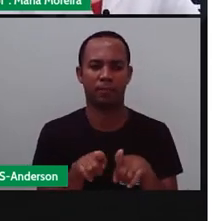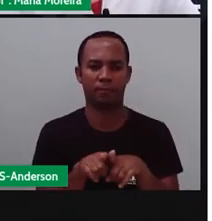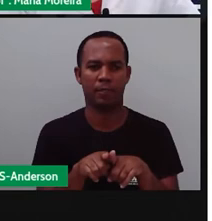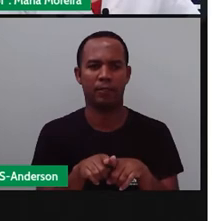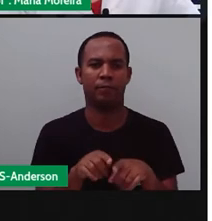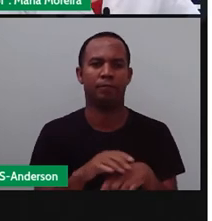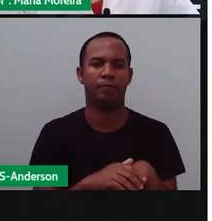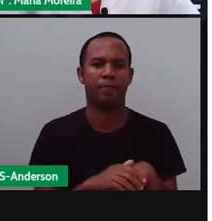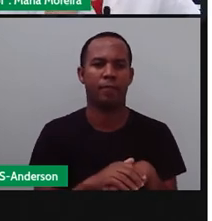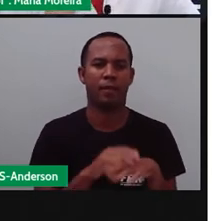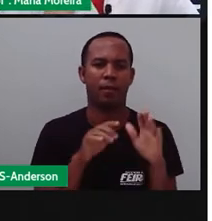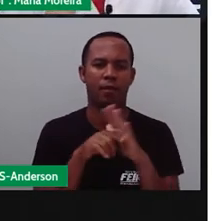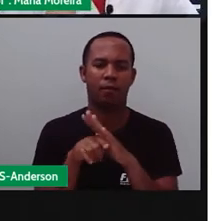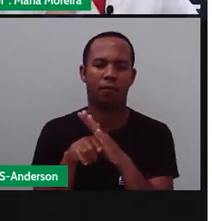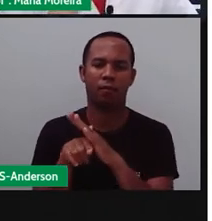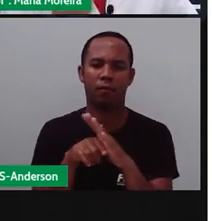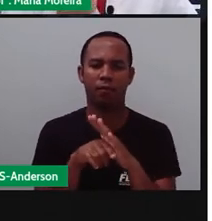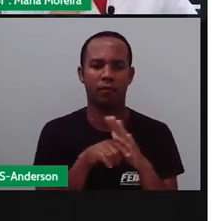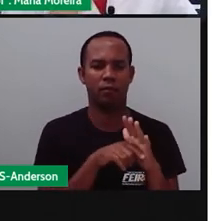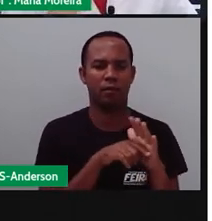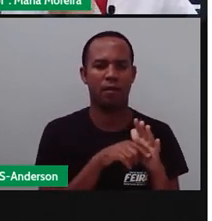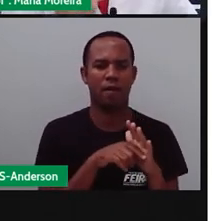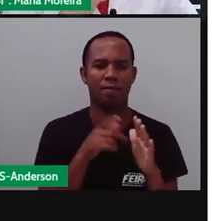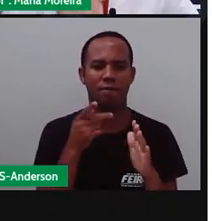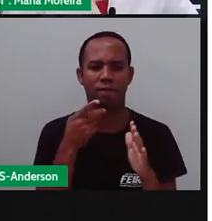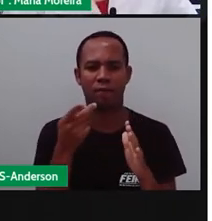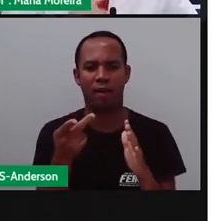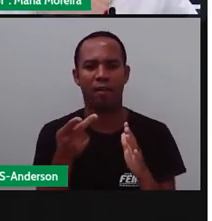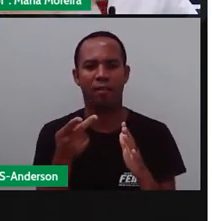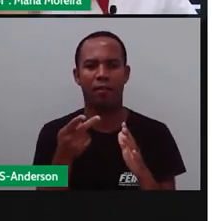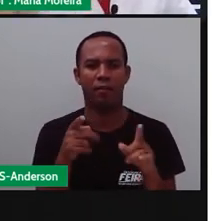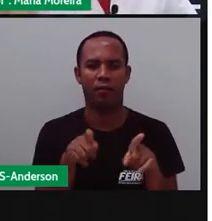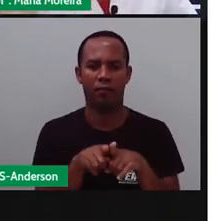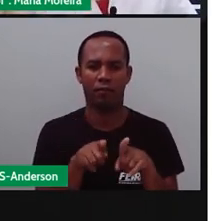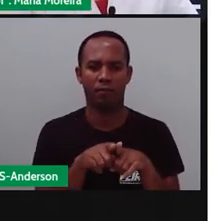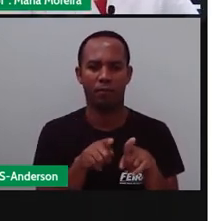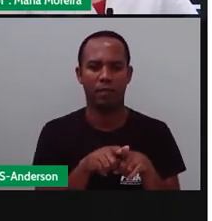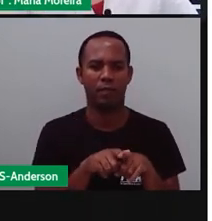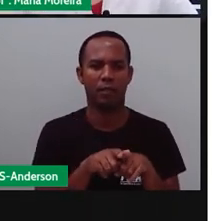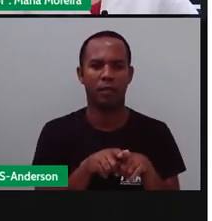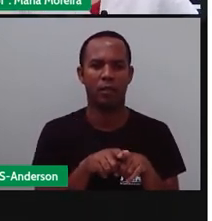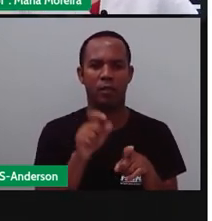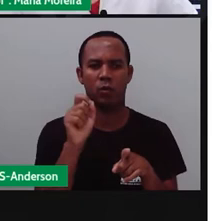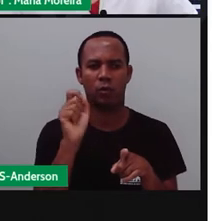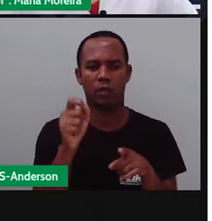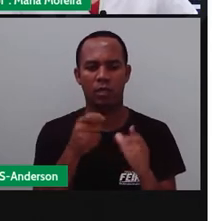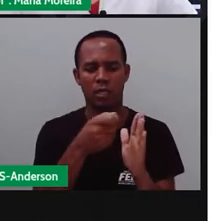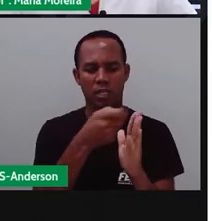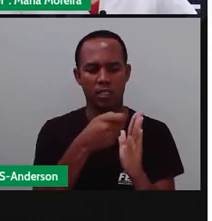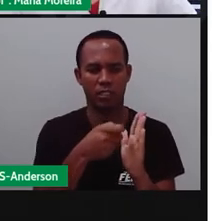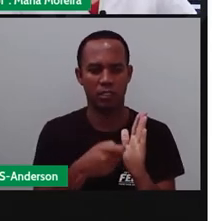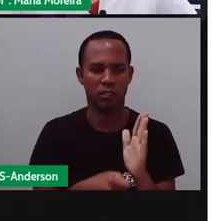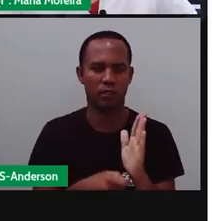regras, a tem que analisar o quê? Tanto a fala, né? Como a gente está falando, como o quê? A escrita.